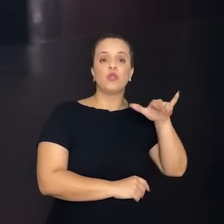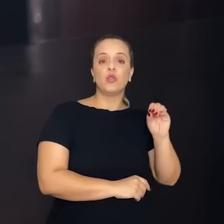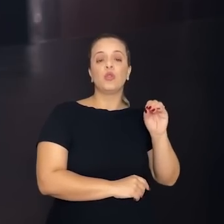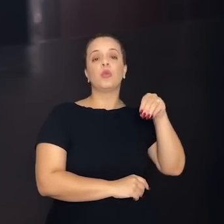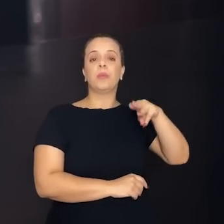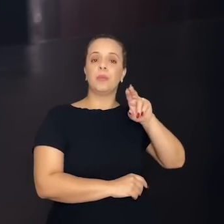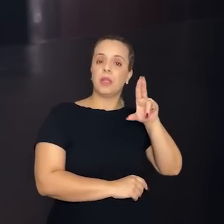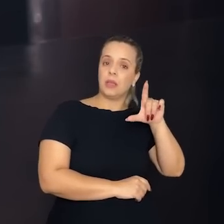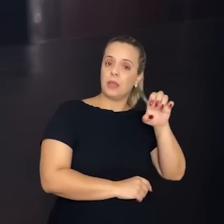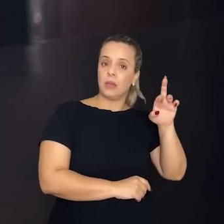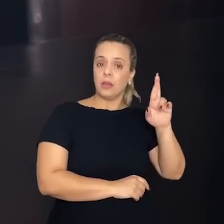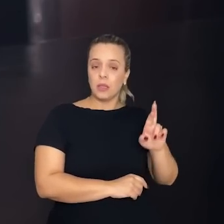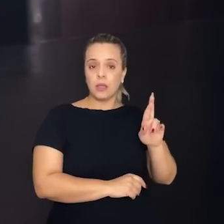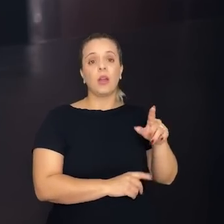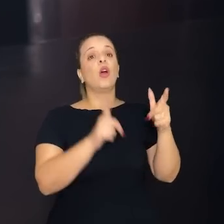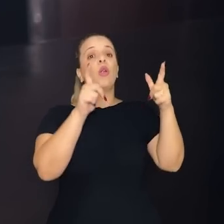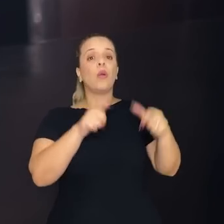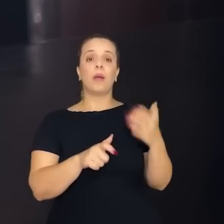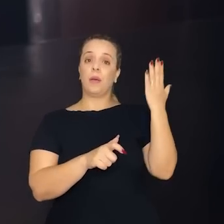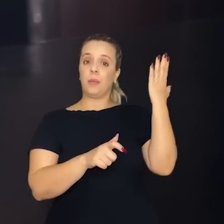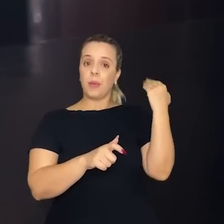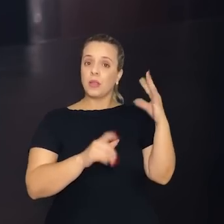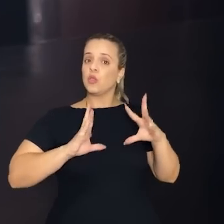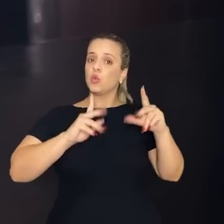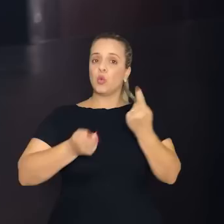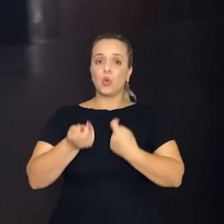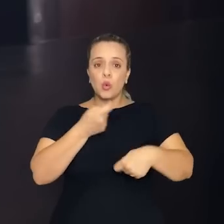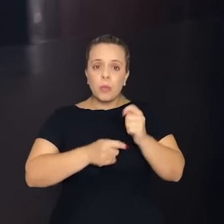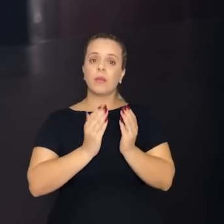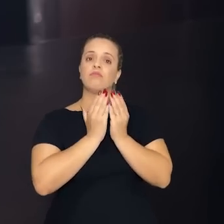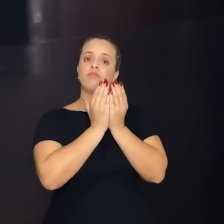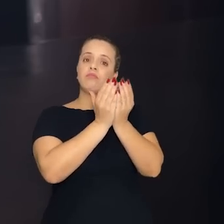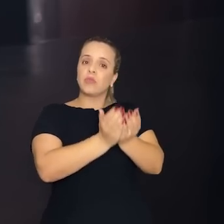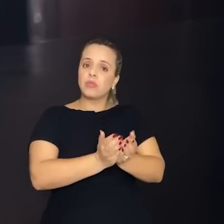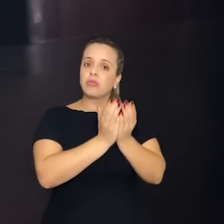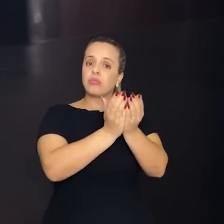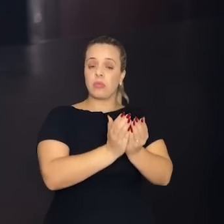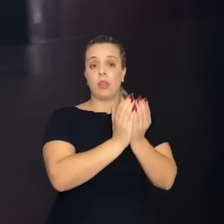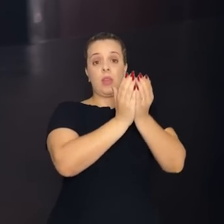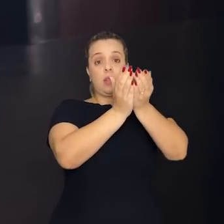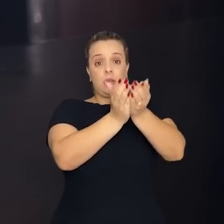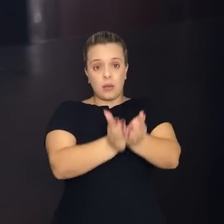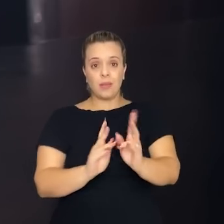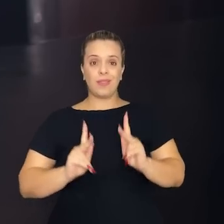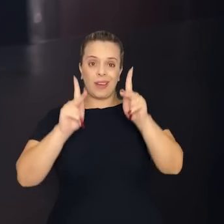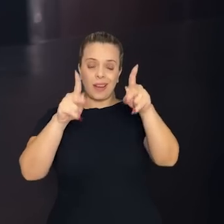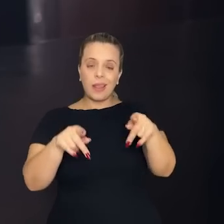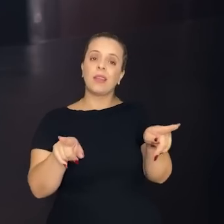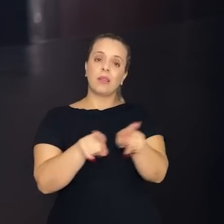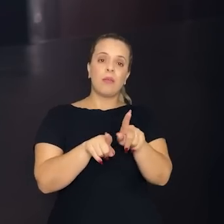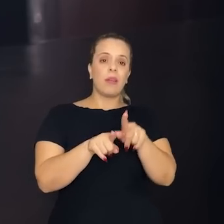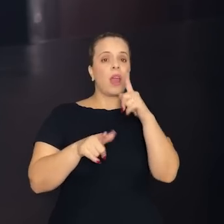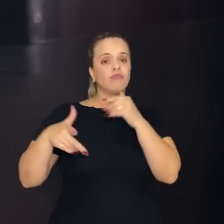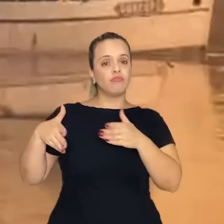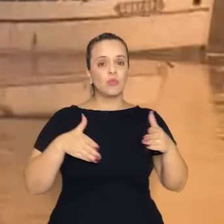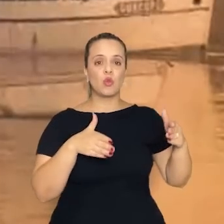do porto da cidade. todo o comércio se dava descendo o rio, pegando o rio Paraguai, descendo lá